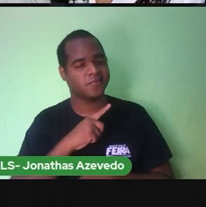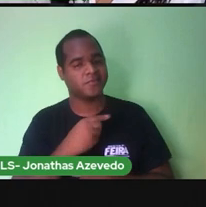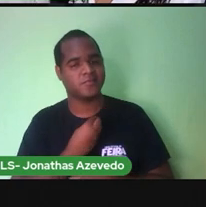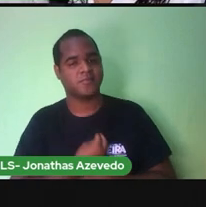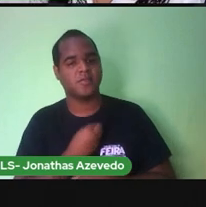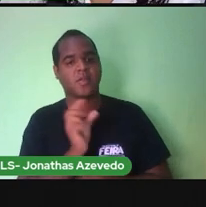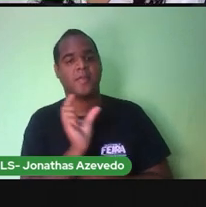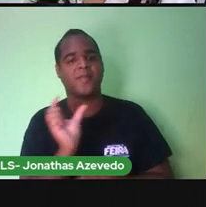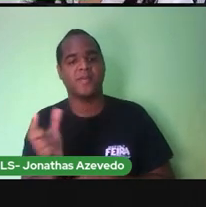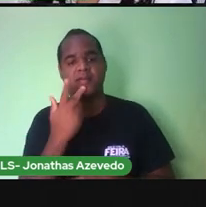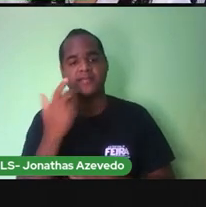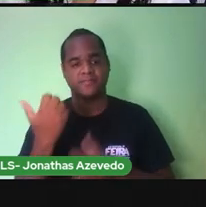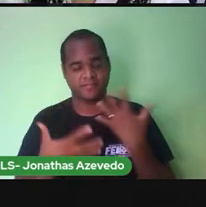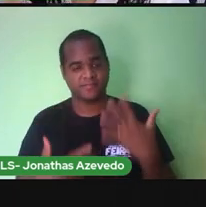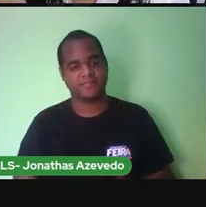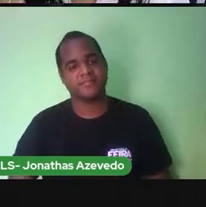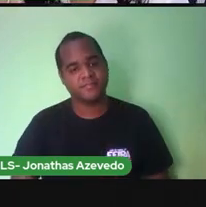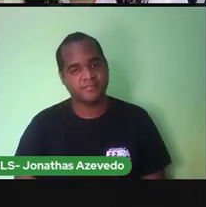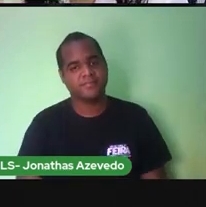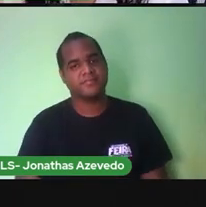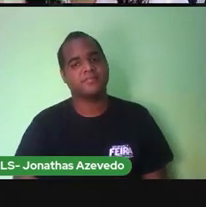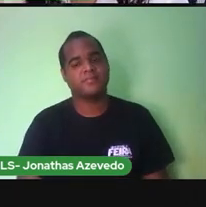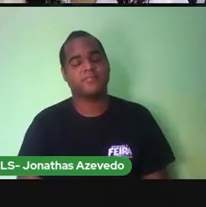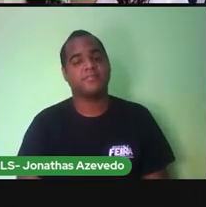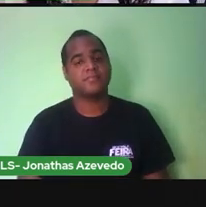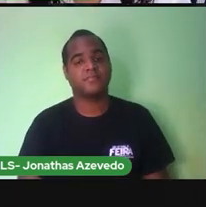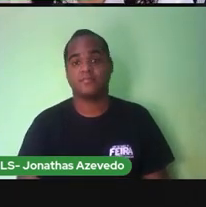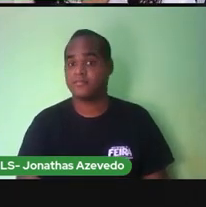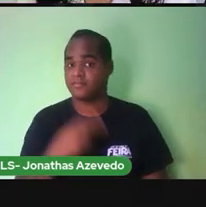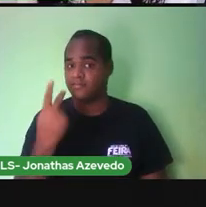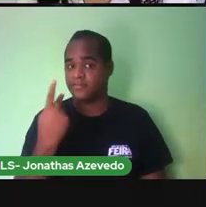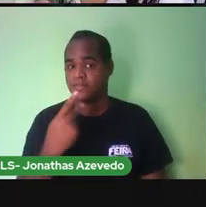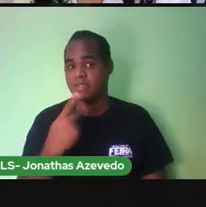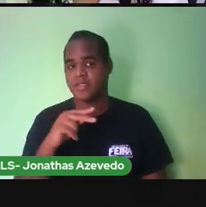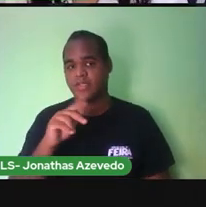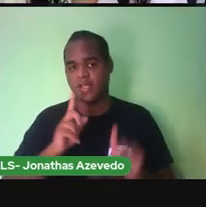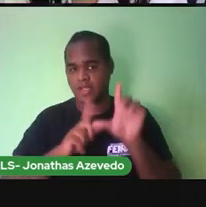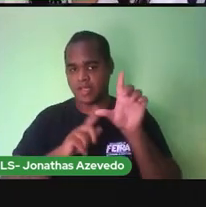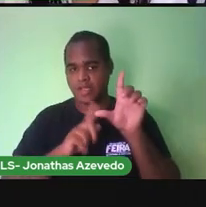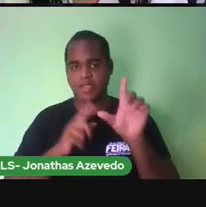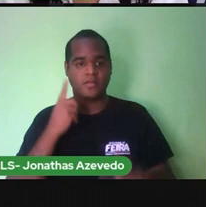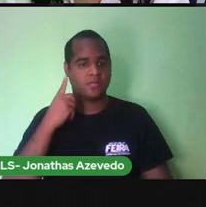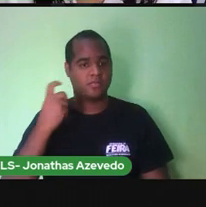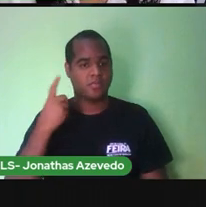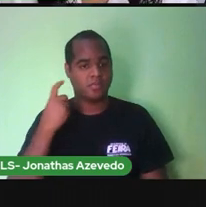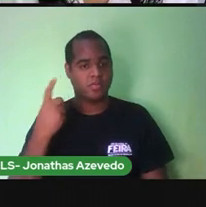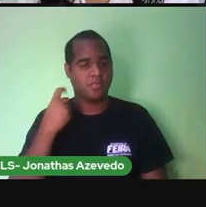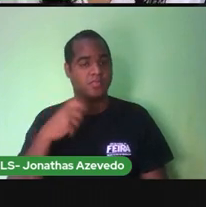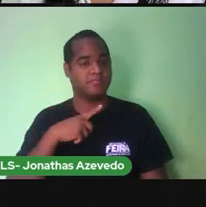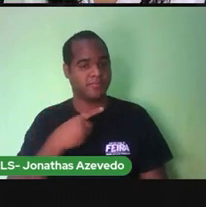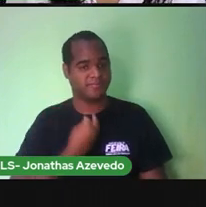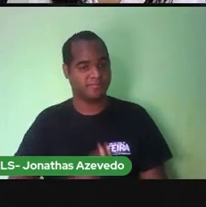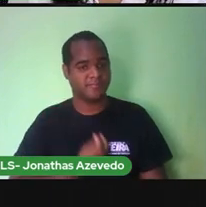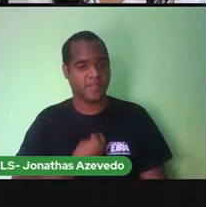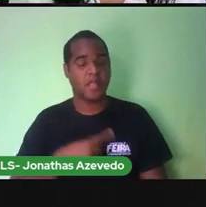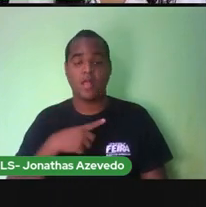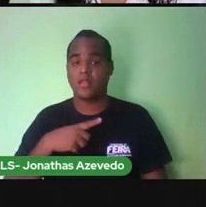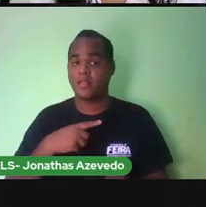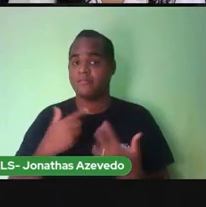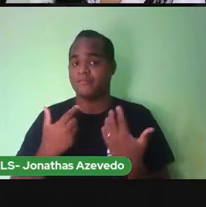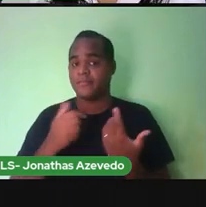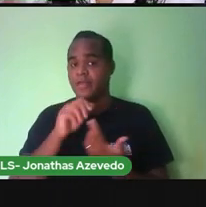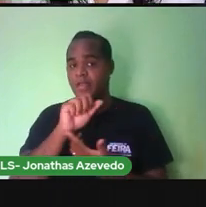palavras têm. Nós vimos os sons das letras, com e sem as vogais. E nós